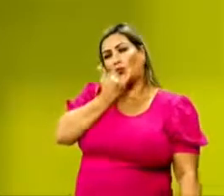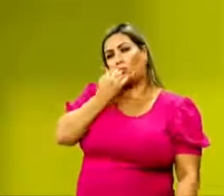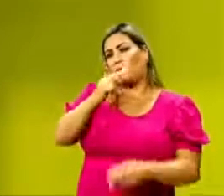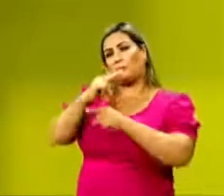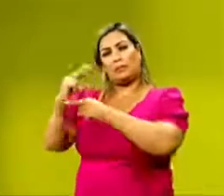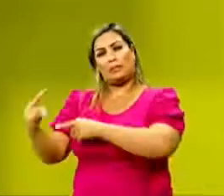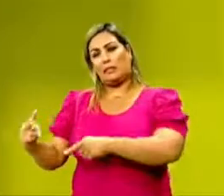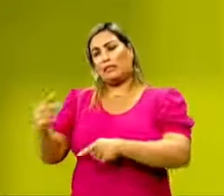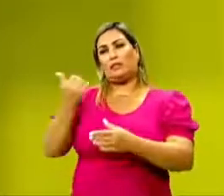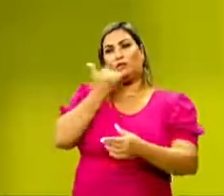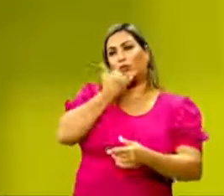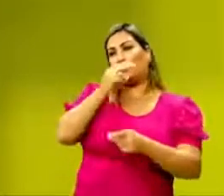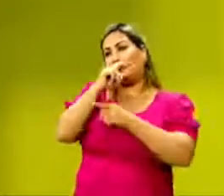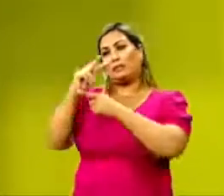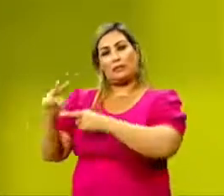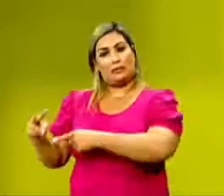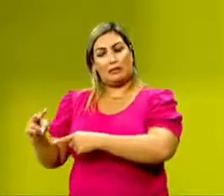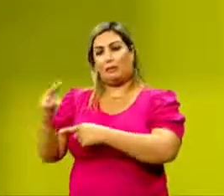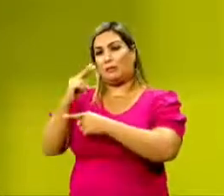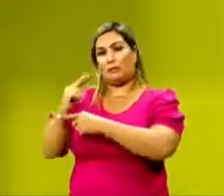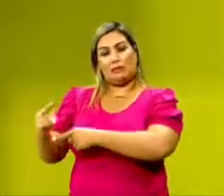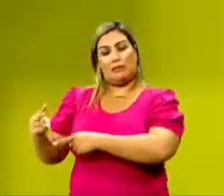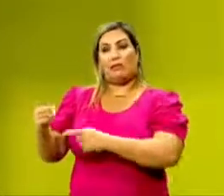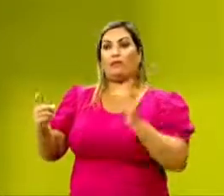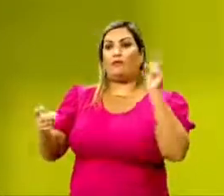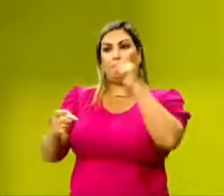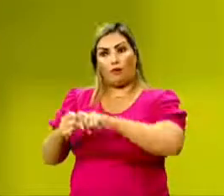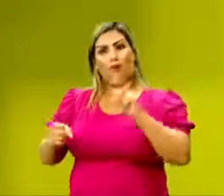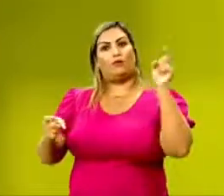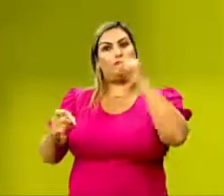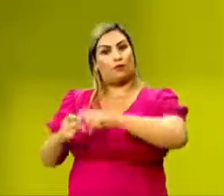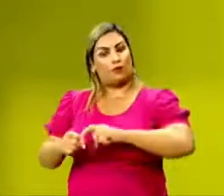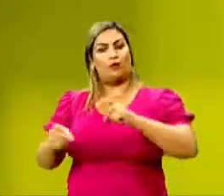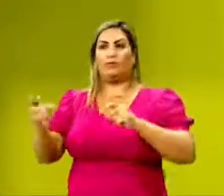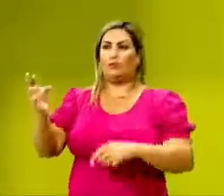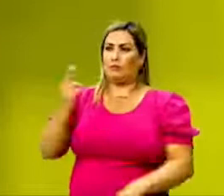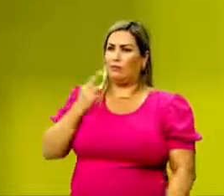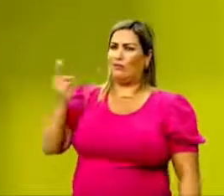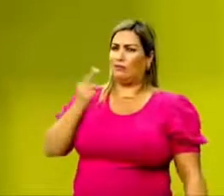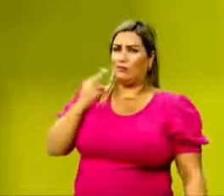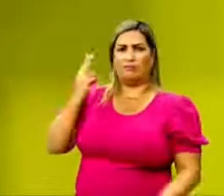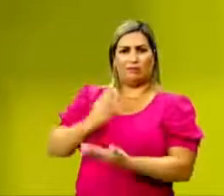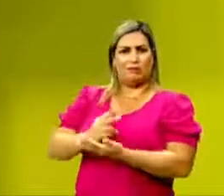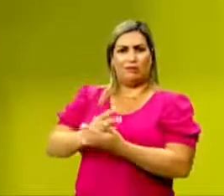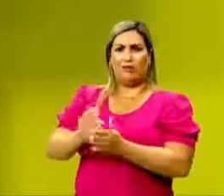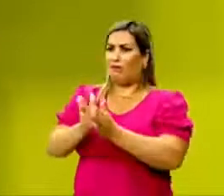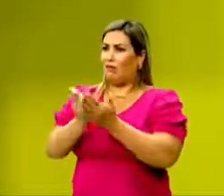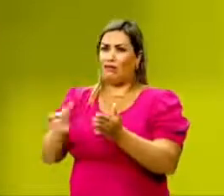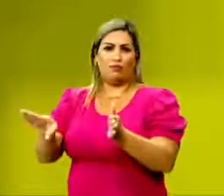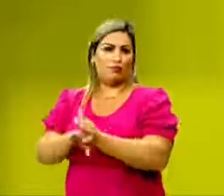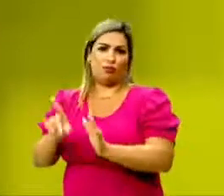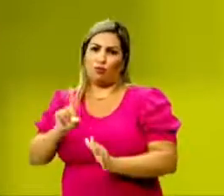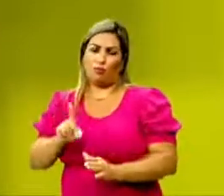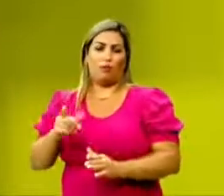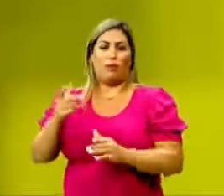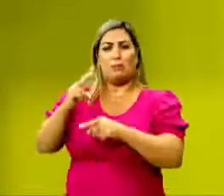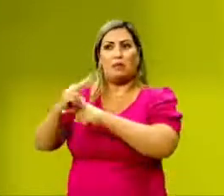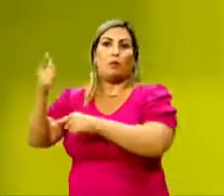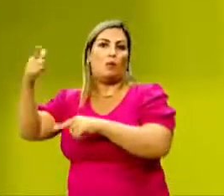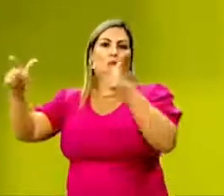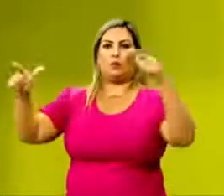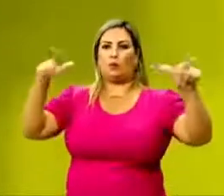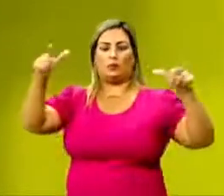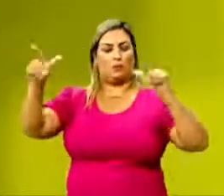Emprestei o livro. Ela volta novamente à mesma resposta. Olha, o livro não chegou. Emprestei para uma outra.